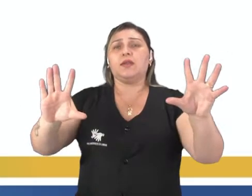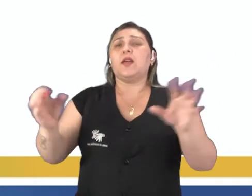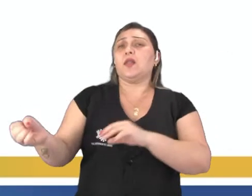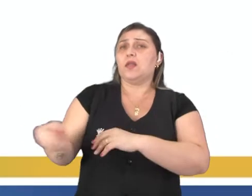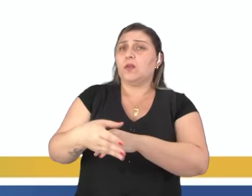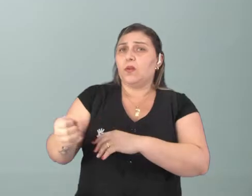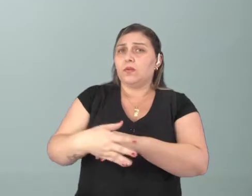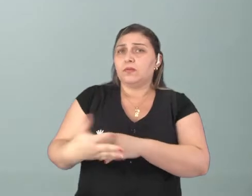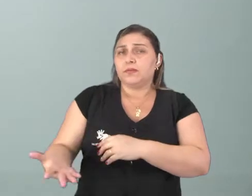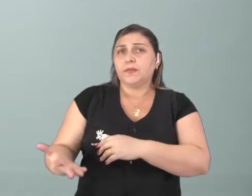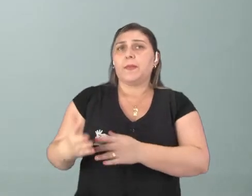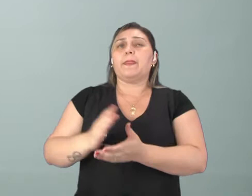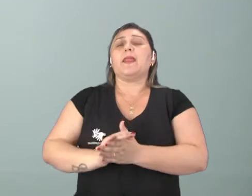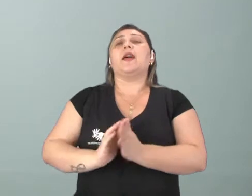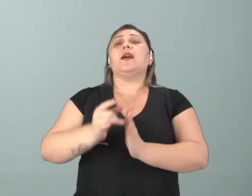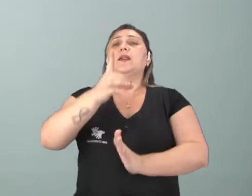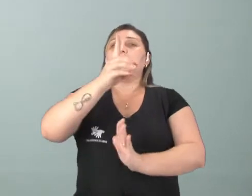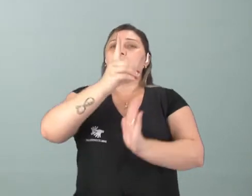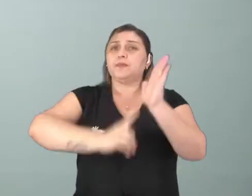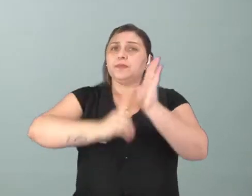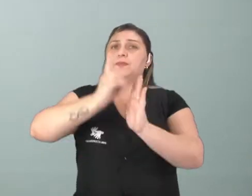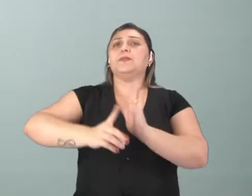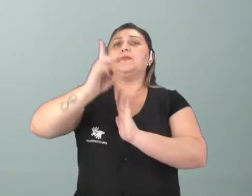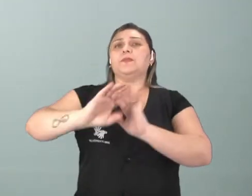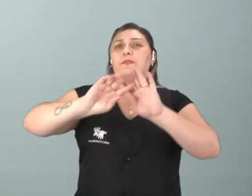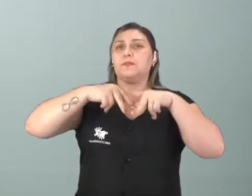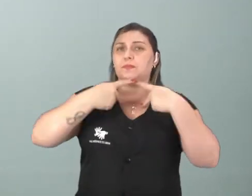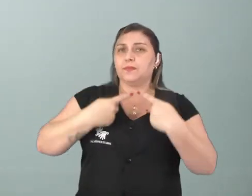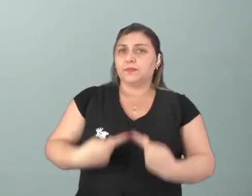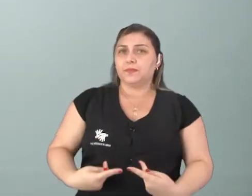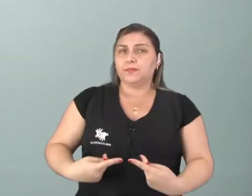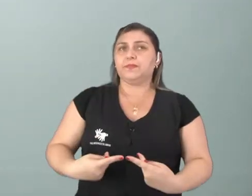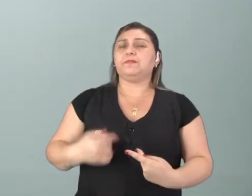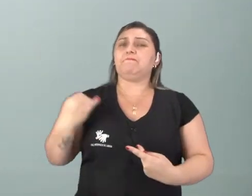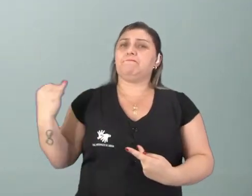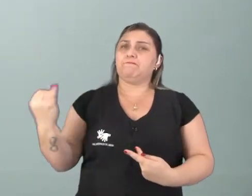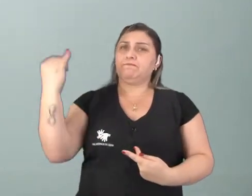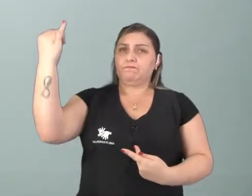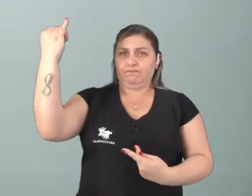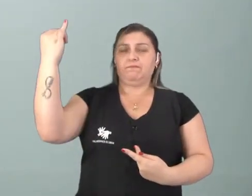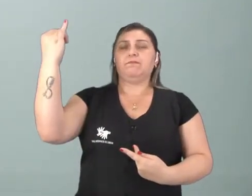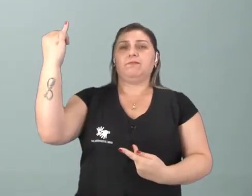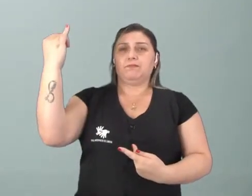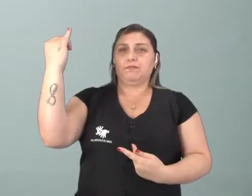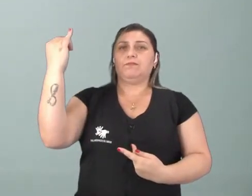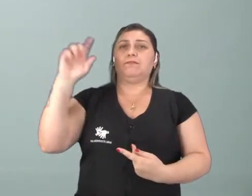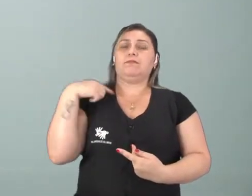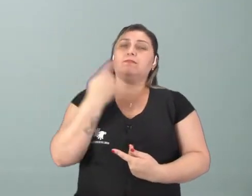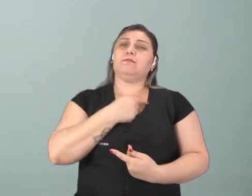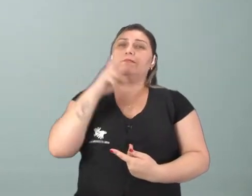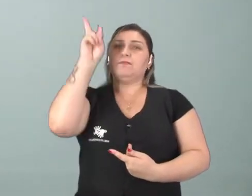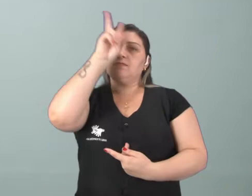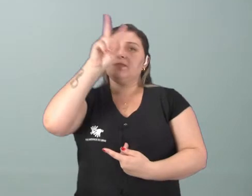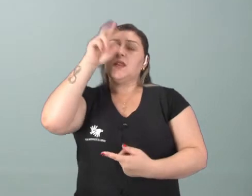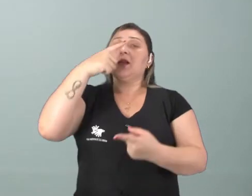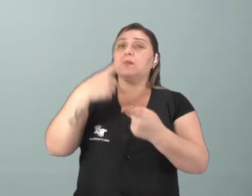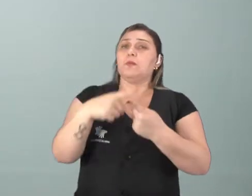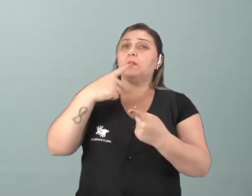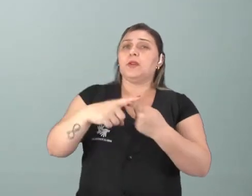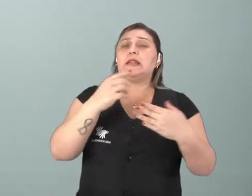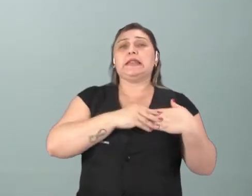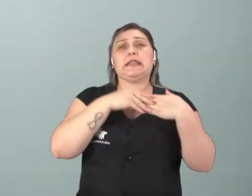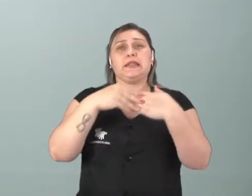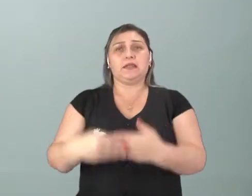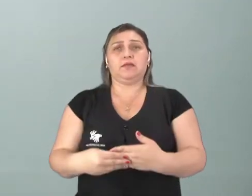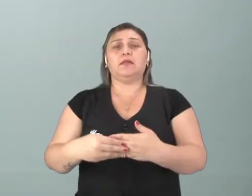Então, a Declaração dos Direitos Humanos, ela é importantíssima, é um marco importante na nossa história, porque ela vem